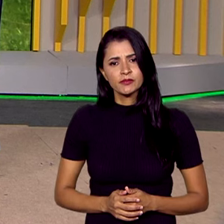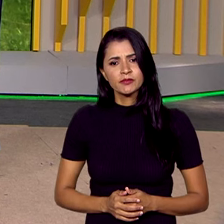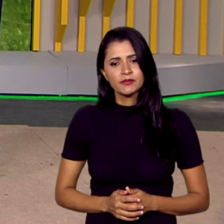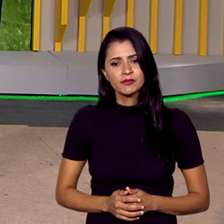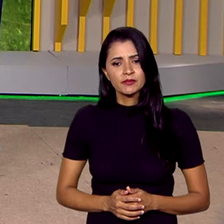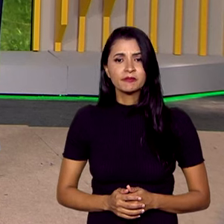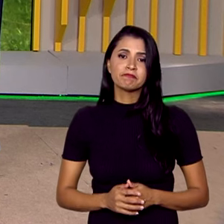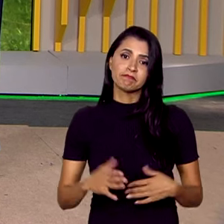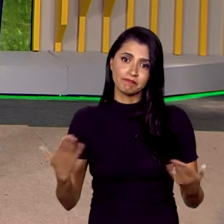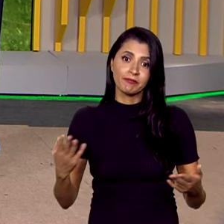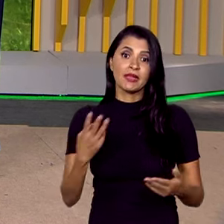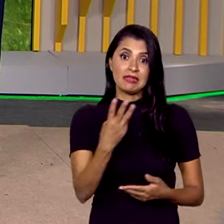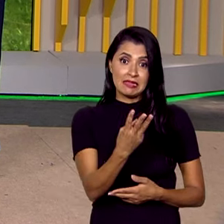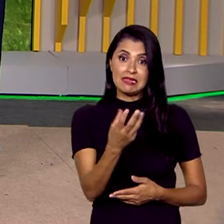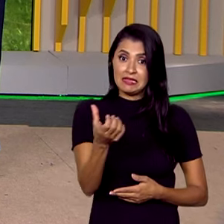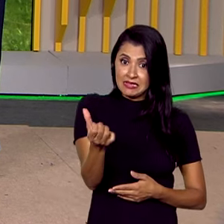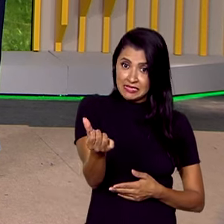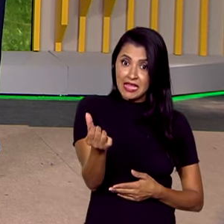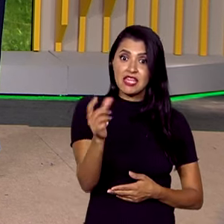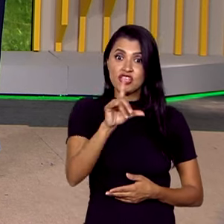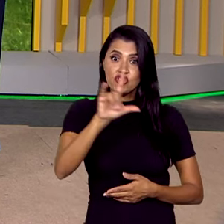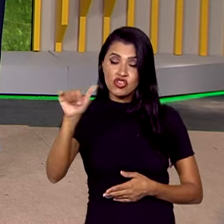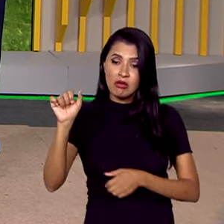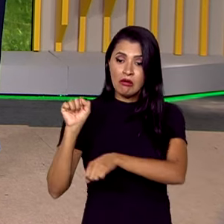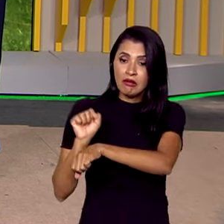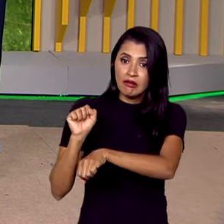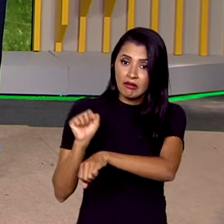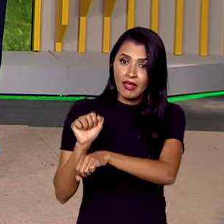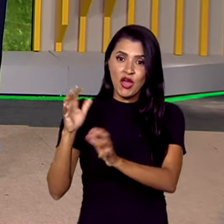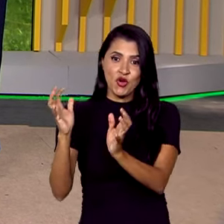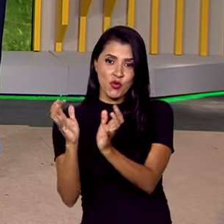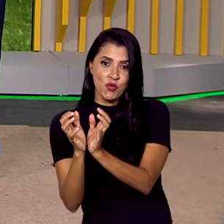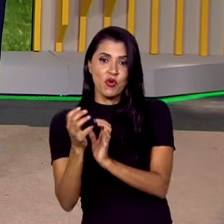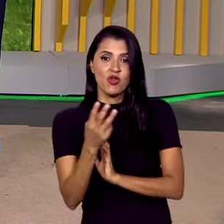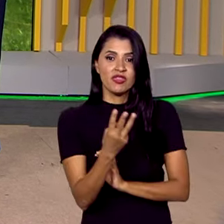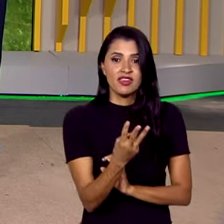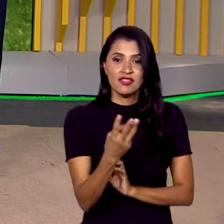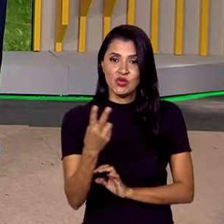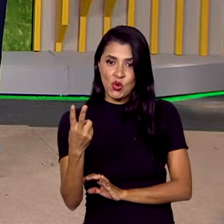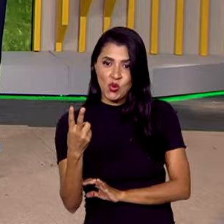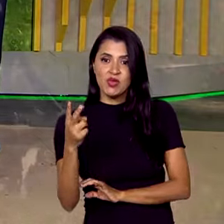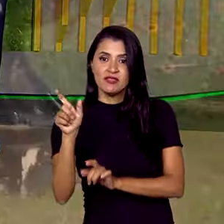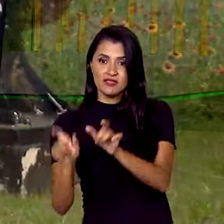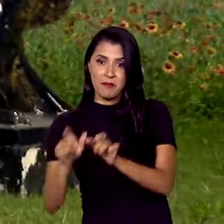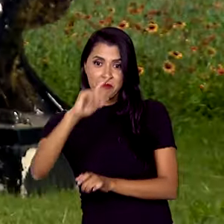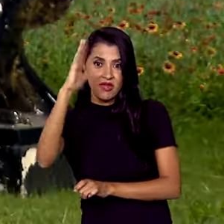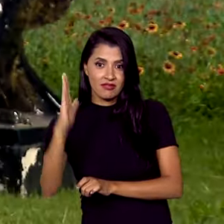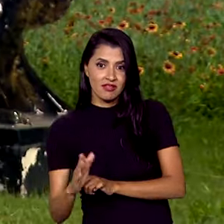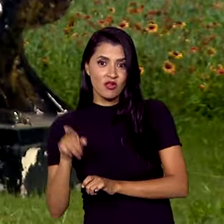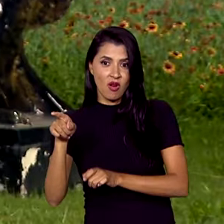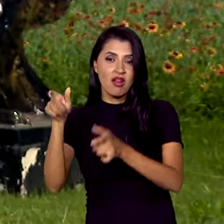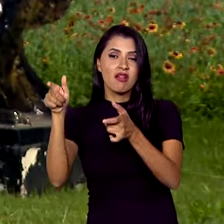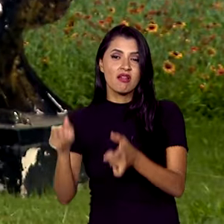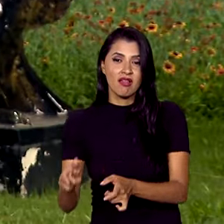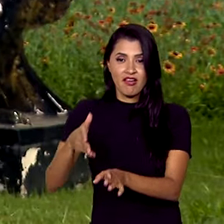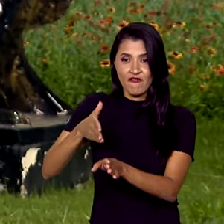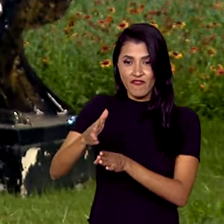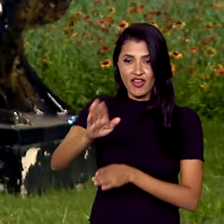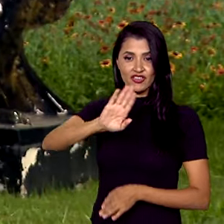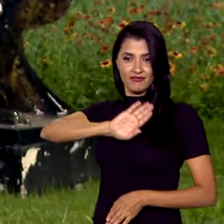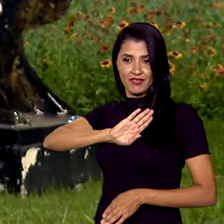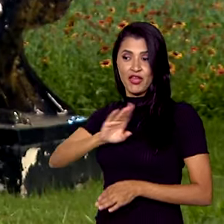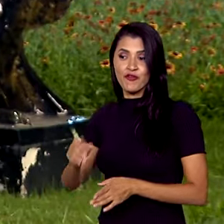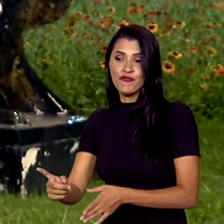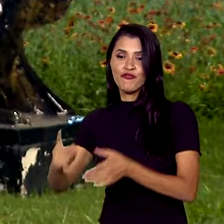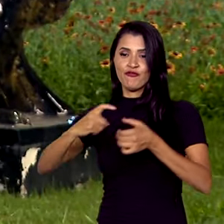Depois de 36 dias de espera, finalmente, o grupo com 32 brasileiros que estava na faixa de Gaza, está voltando para o Brasil.